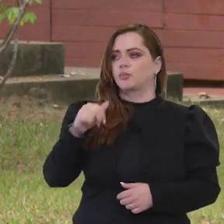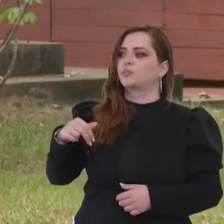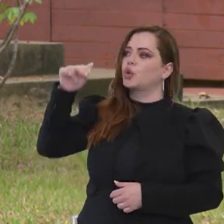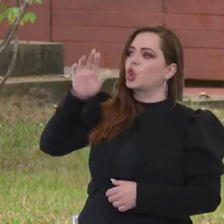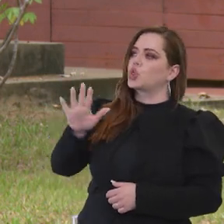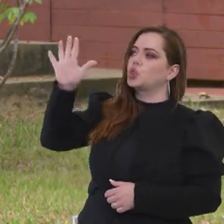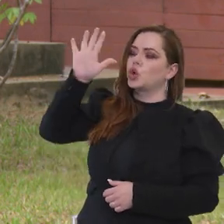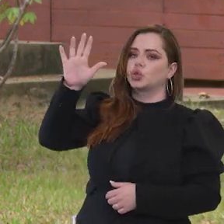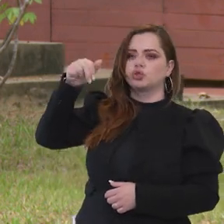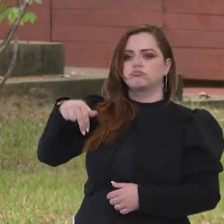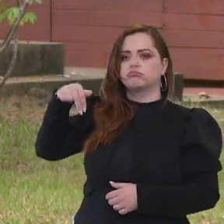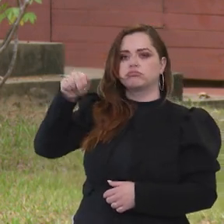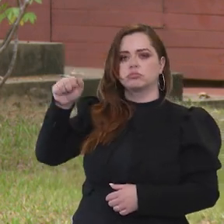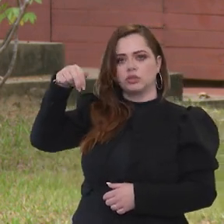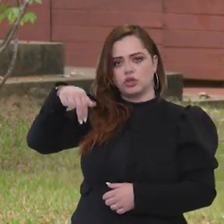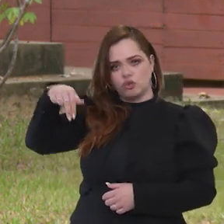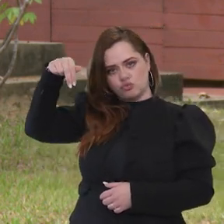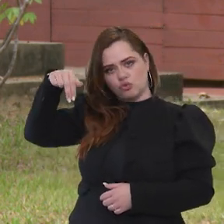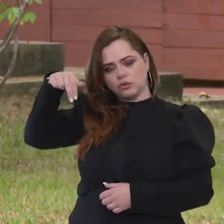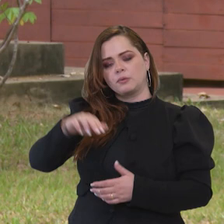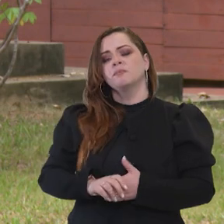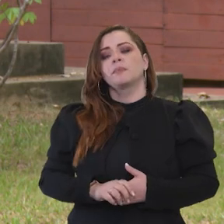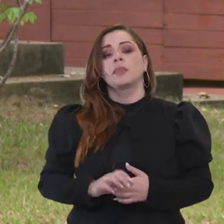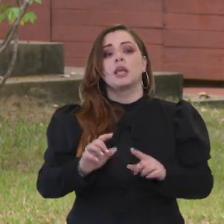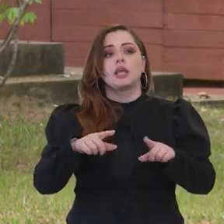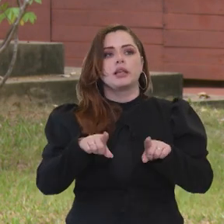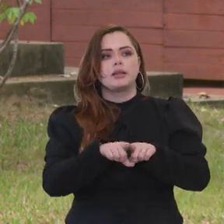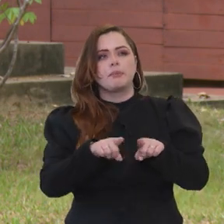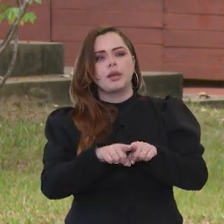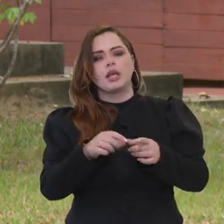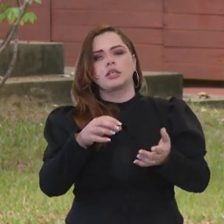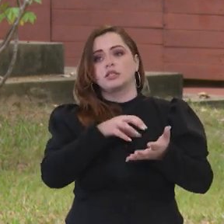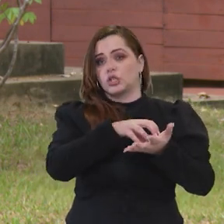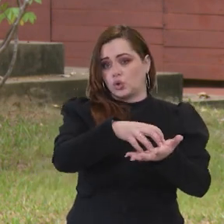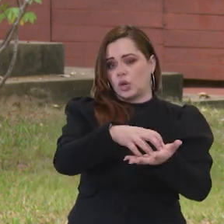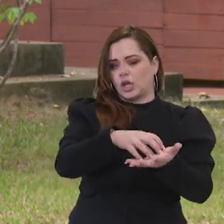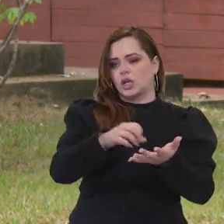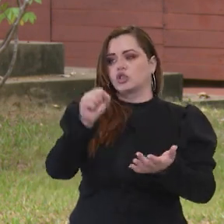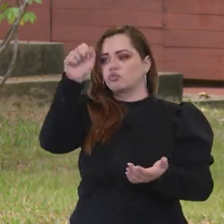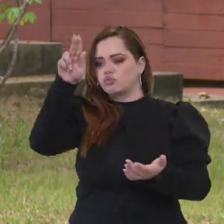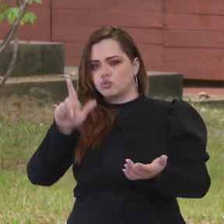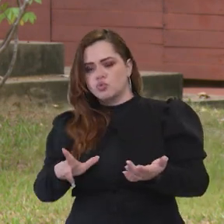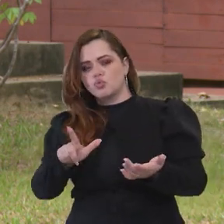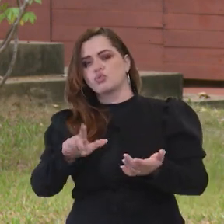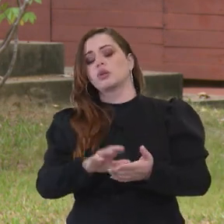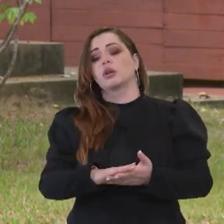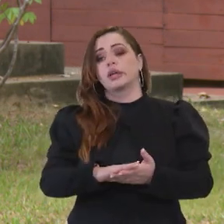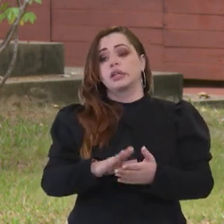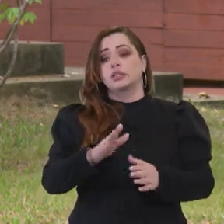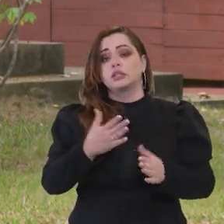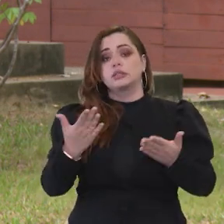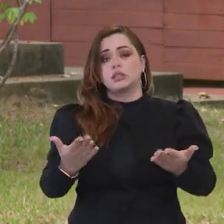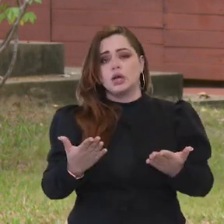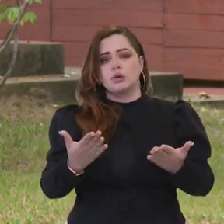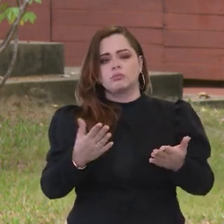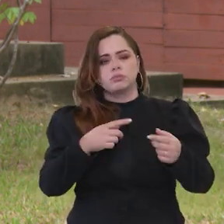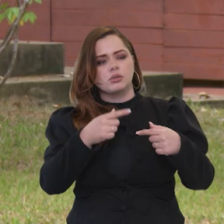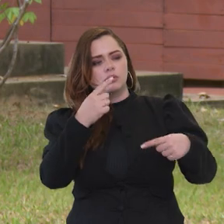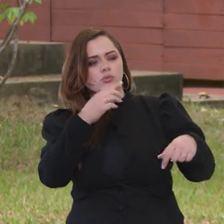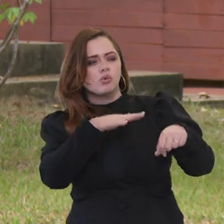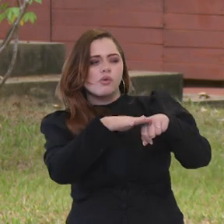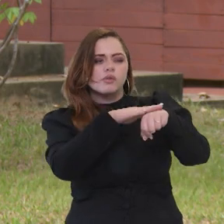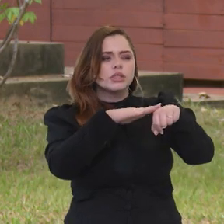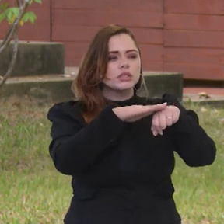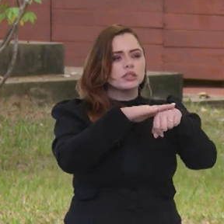nordeste. O FGTS estava performando muito bem na região centro-oeste, na região sul, na região sudeste. E aí, a partir de